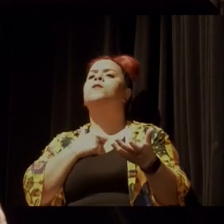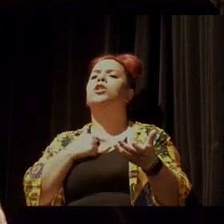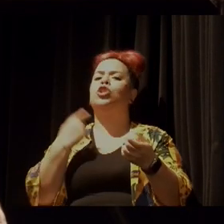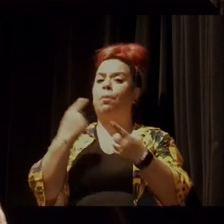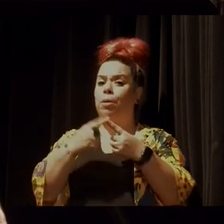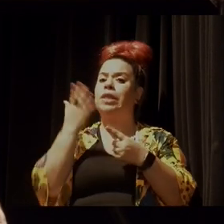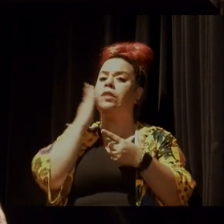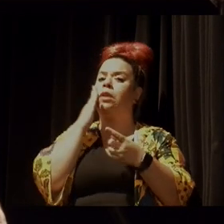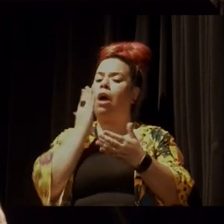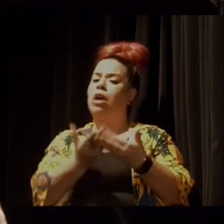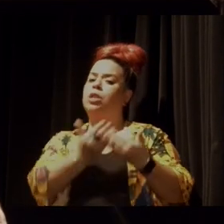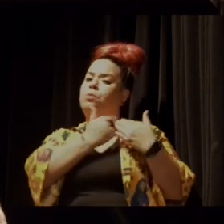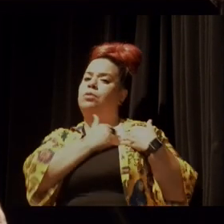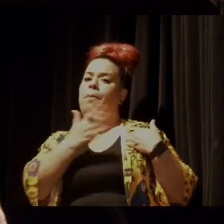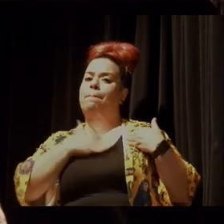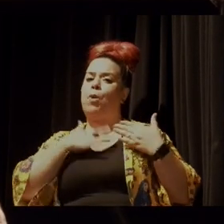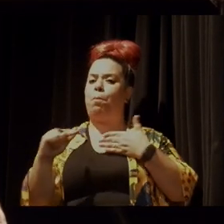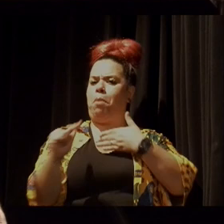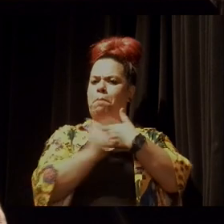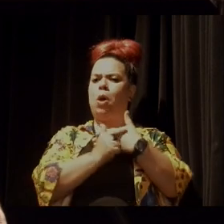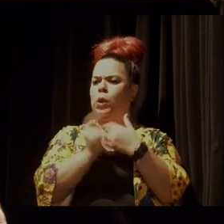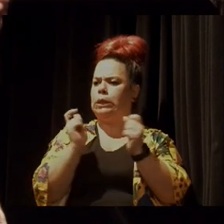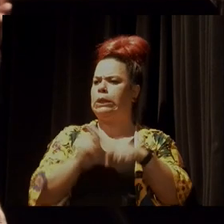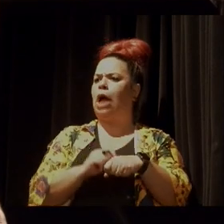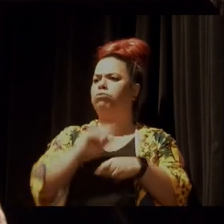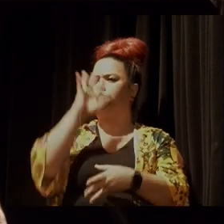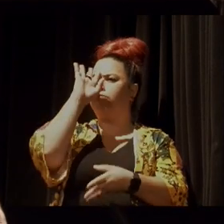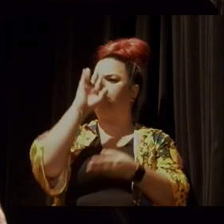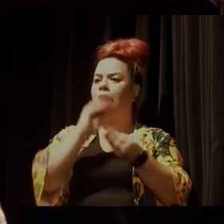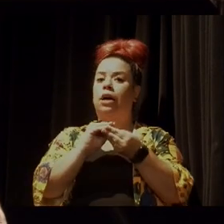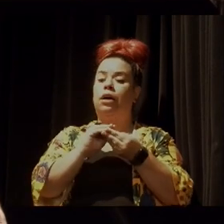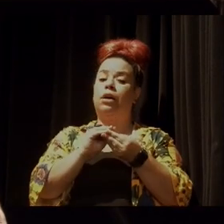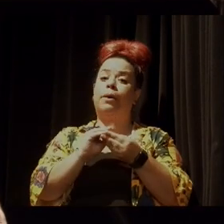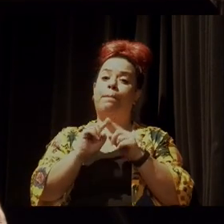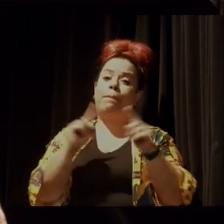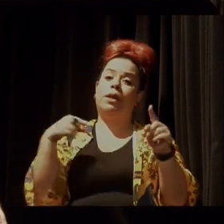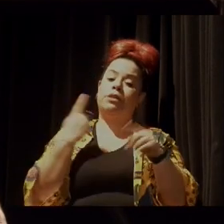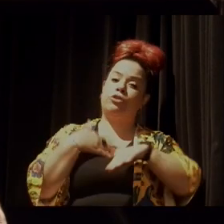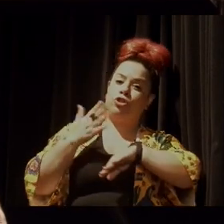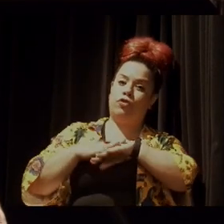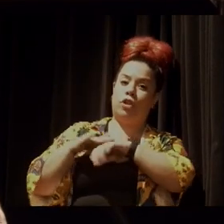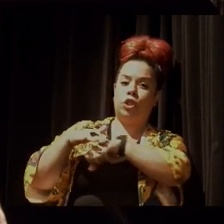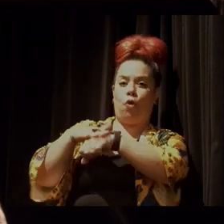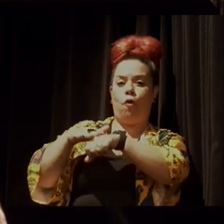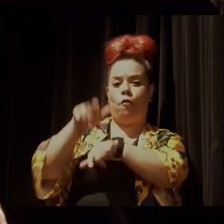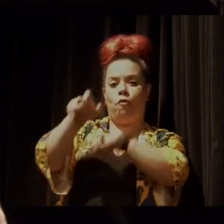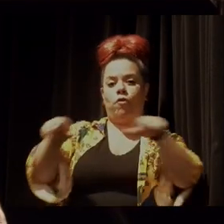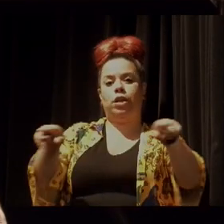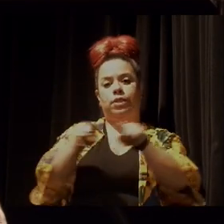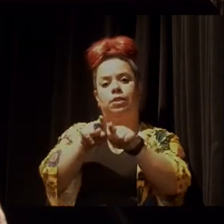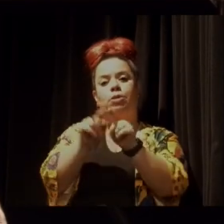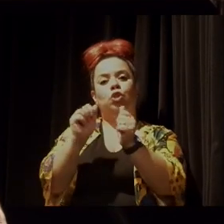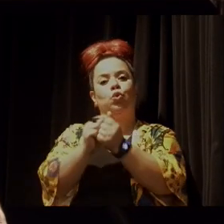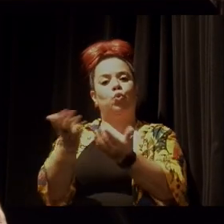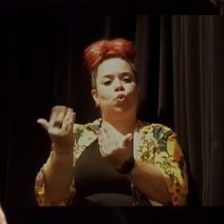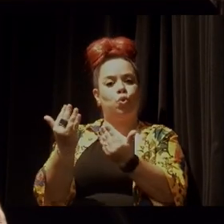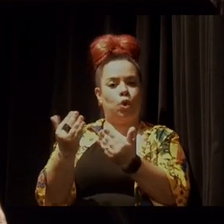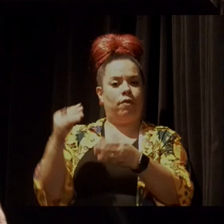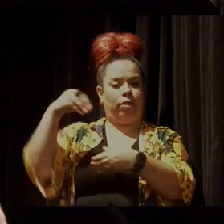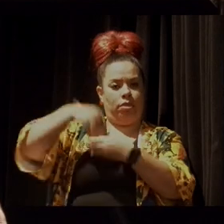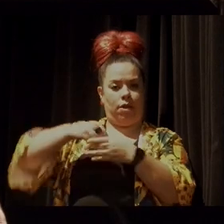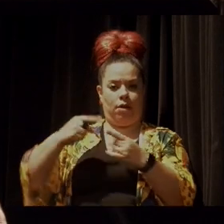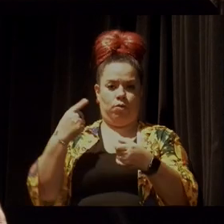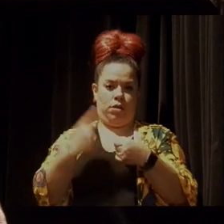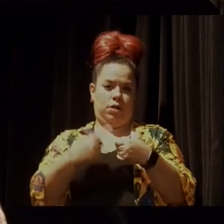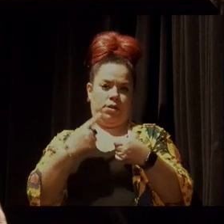dentro desse território. E fazemos esse diálogo também com a juventude da cidade, porque é muito